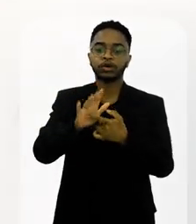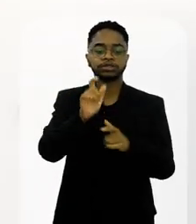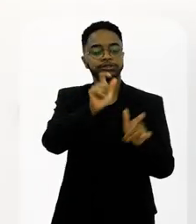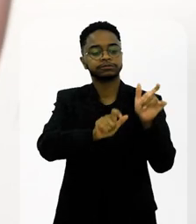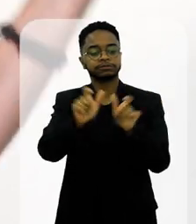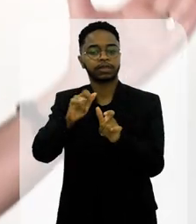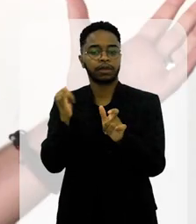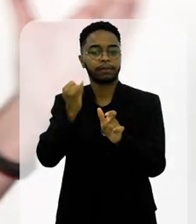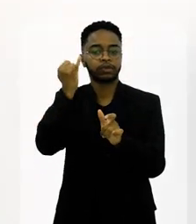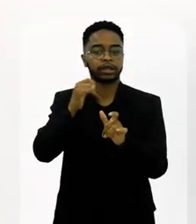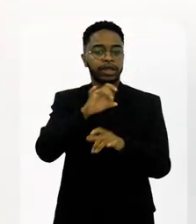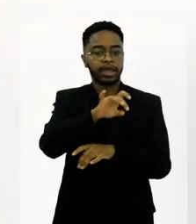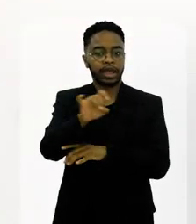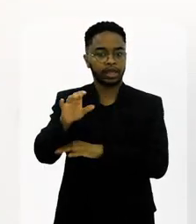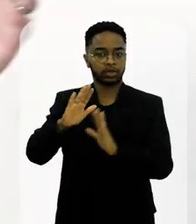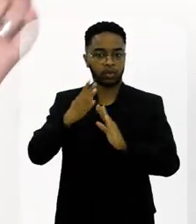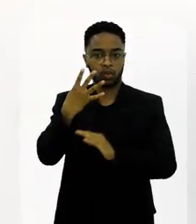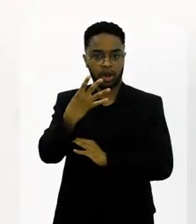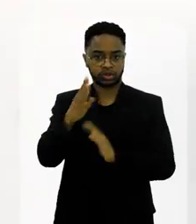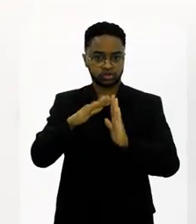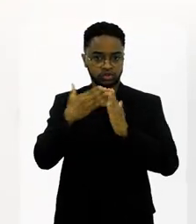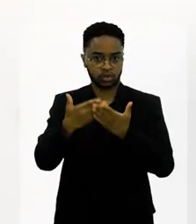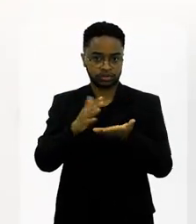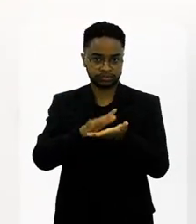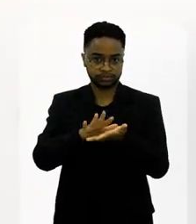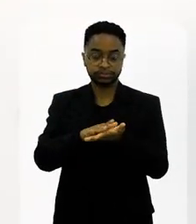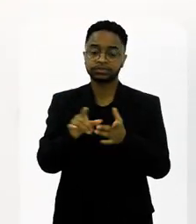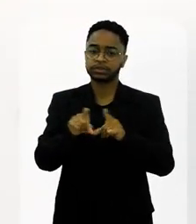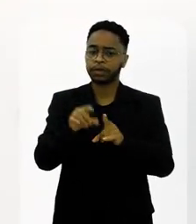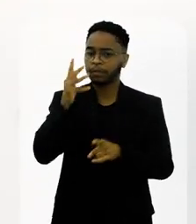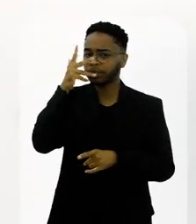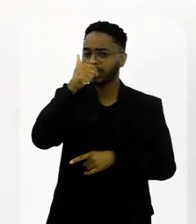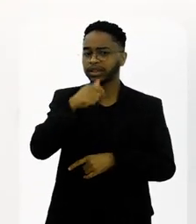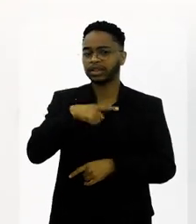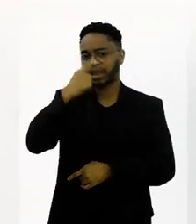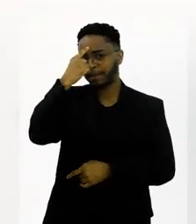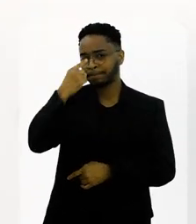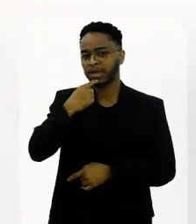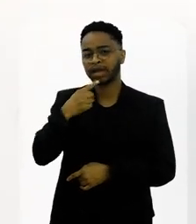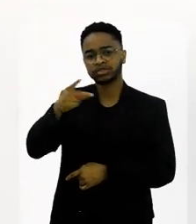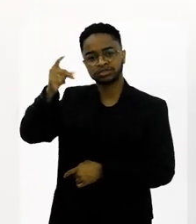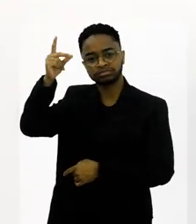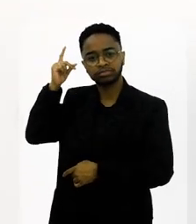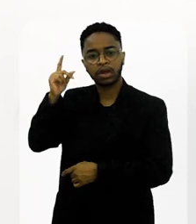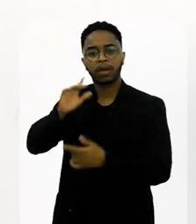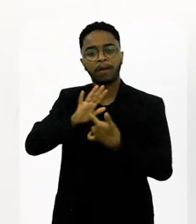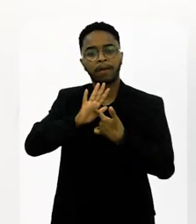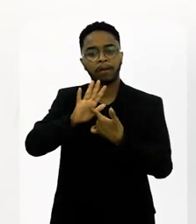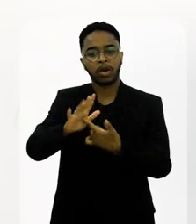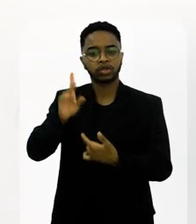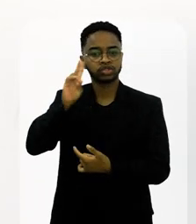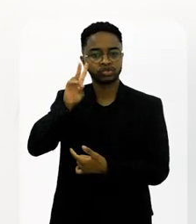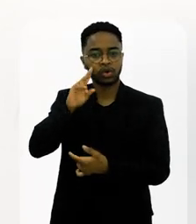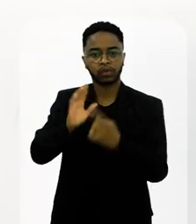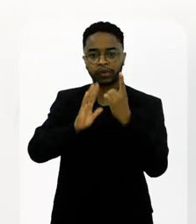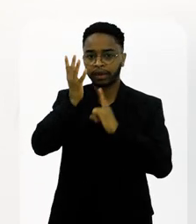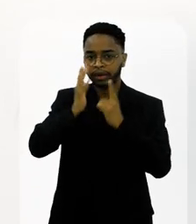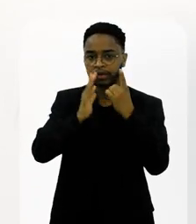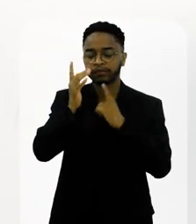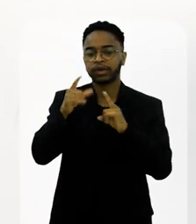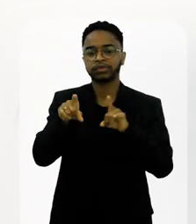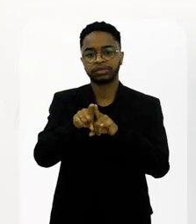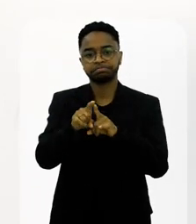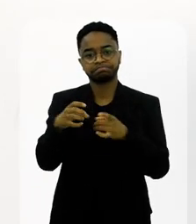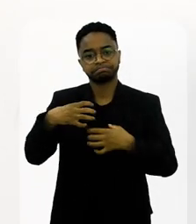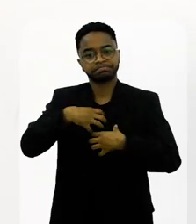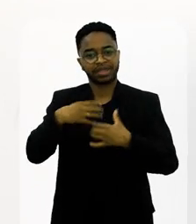compositores desde o começo da história de cada uma dessas quatro escolas. e é uma série muito bonita, com muitas imagens também antigas, que falam muito sobre a história